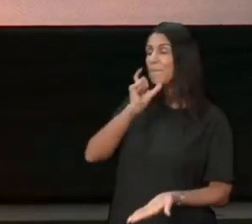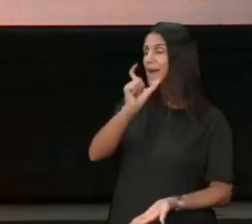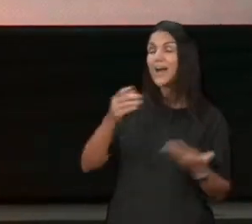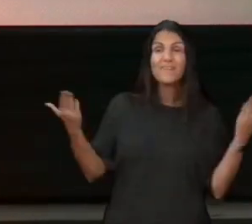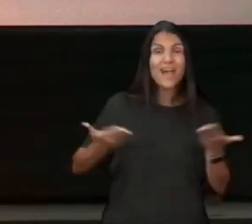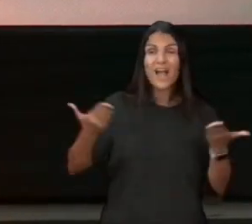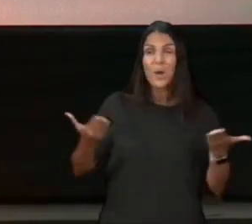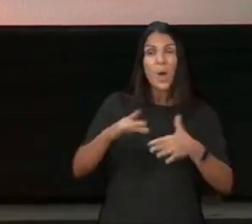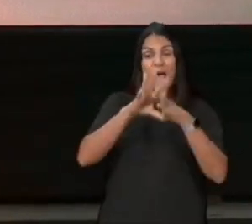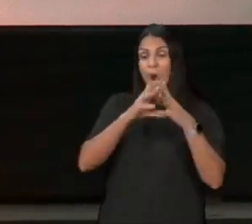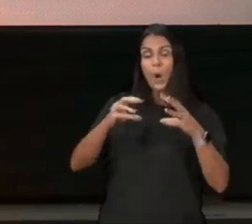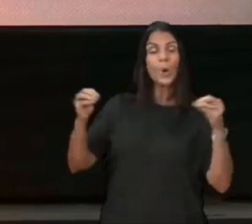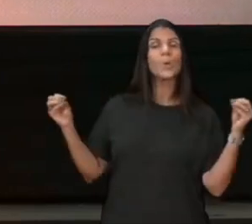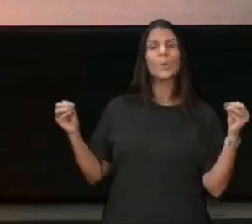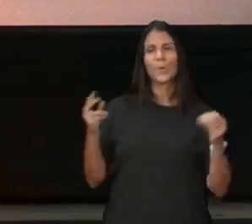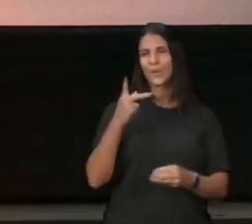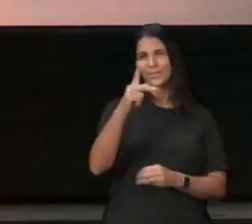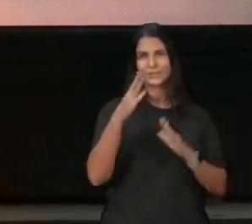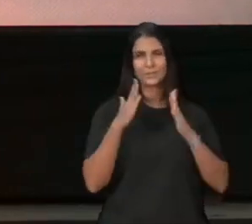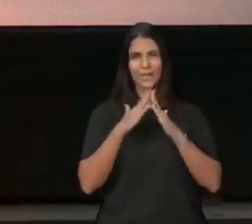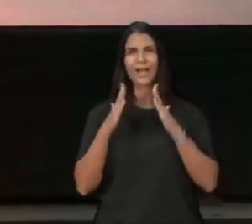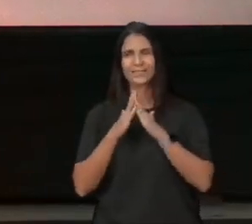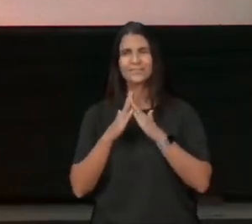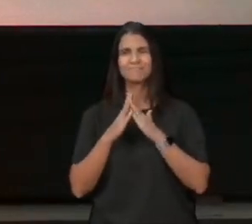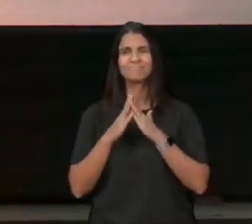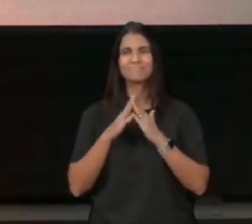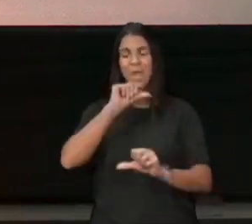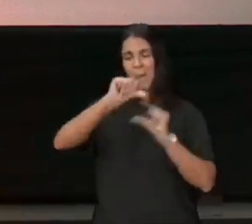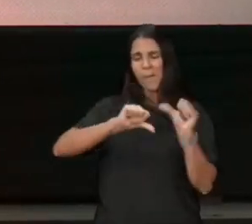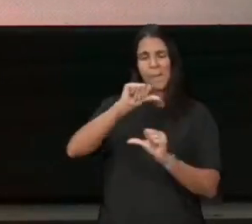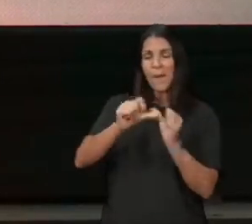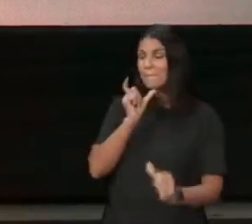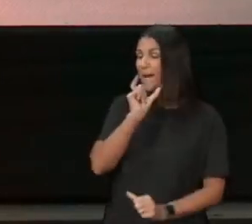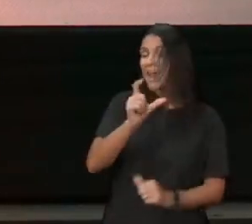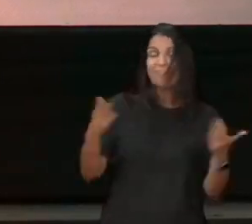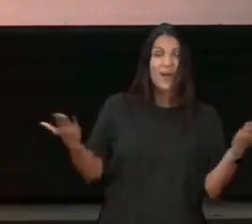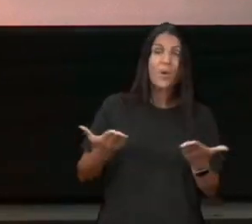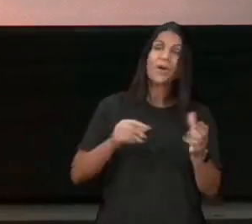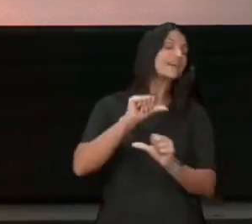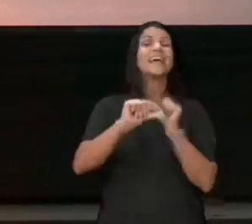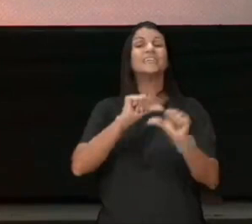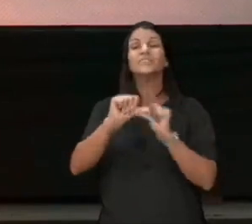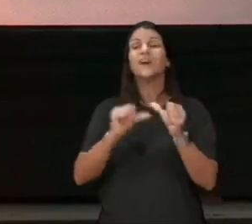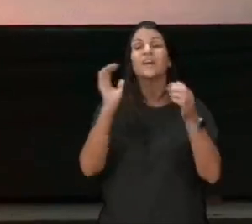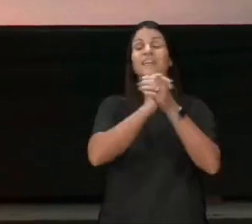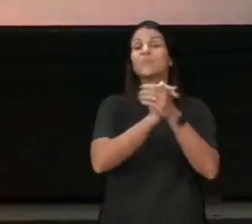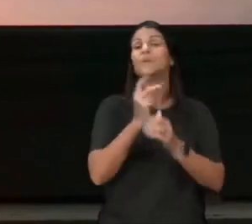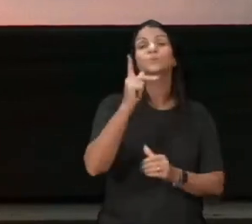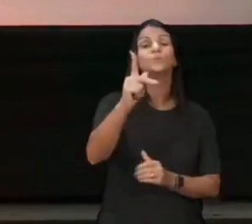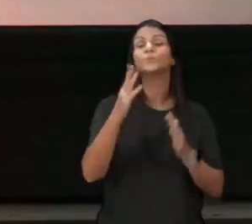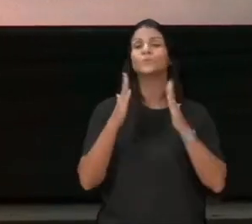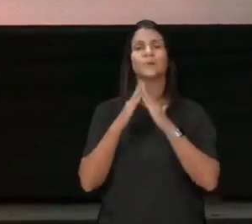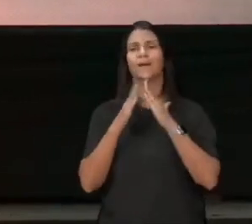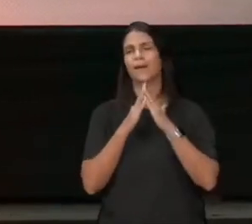a tua enfermidade na tua casa, Deus dá uma palavra agora, e restaura o teu casamento, lá na tua casa, Deus dá uma palavra agora, e